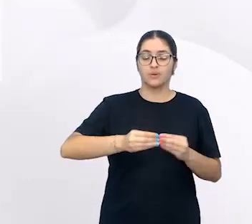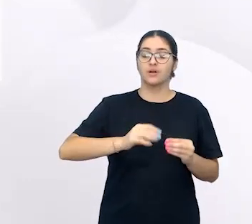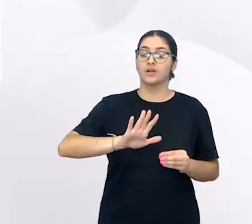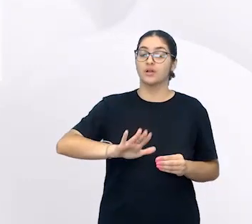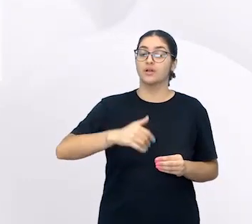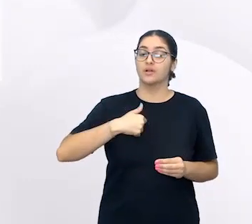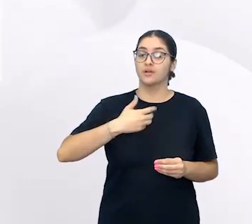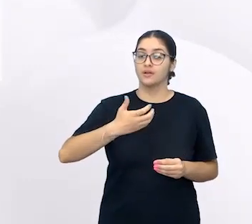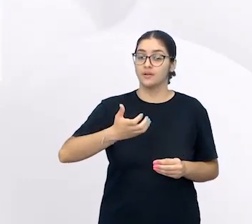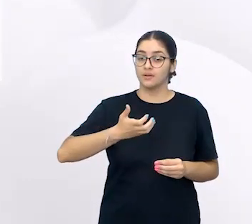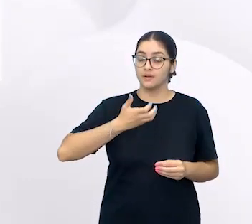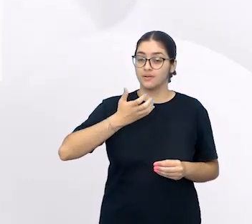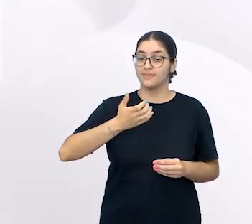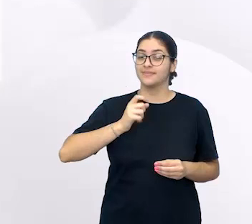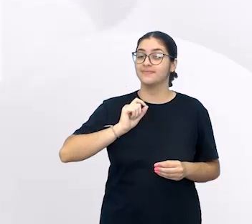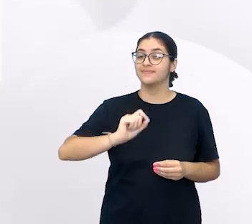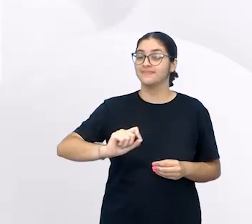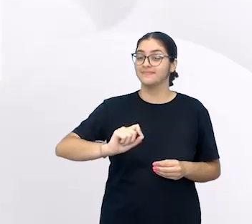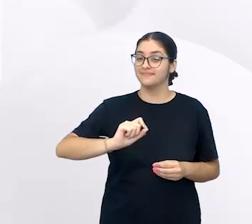Muito contrafeita.